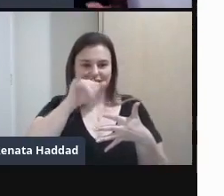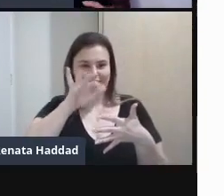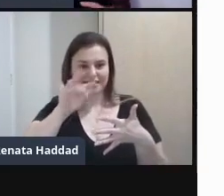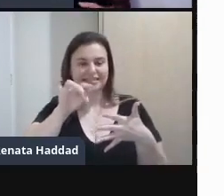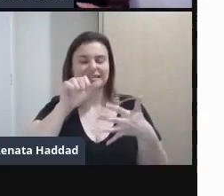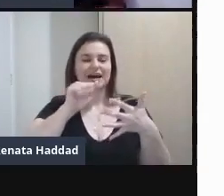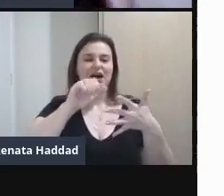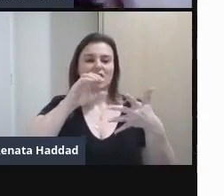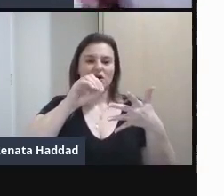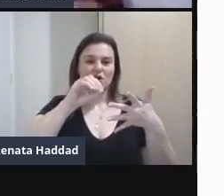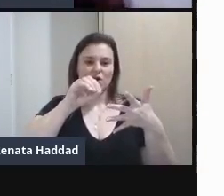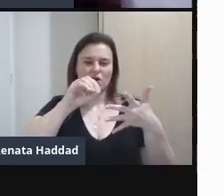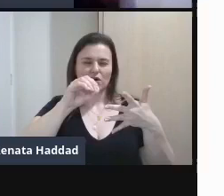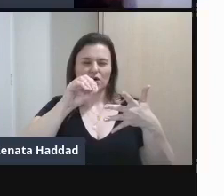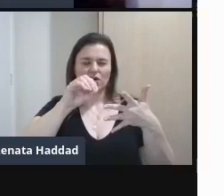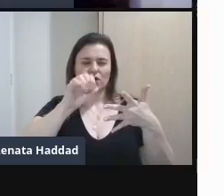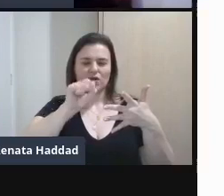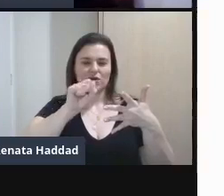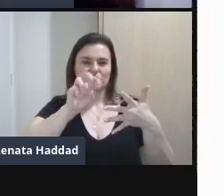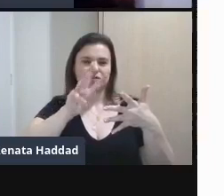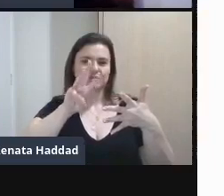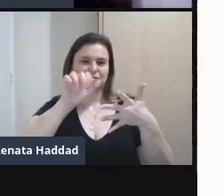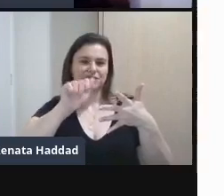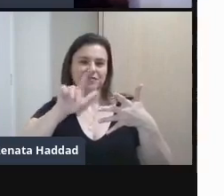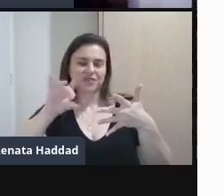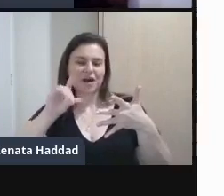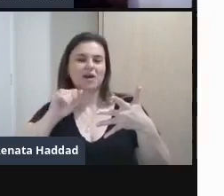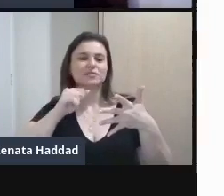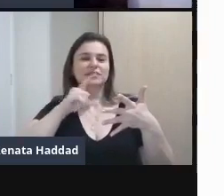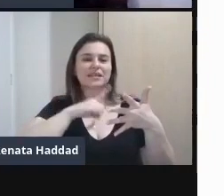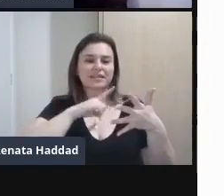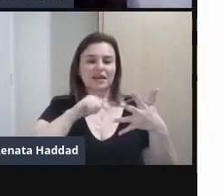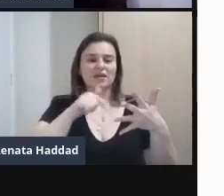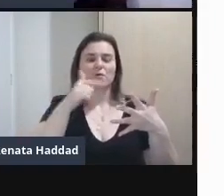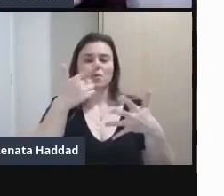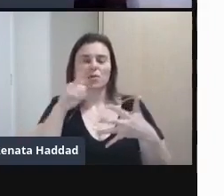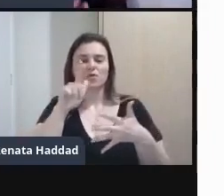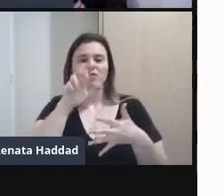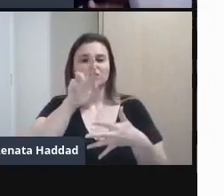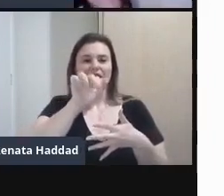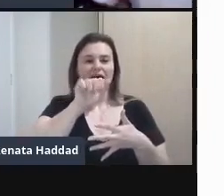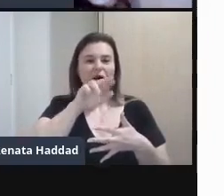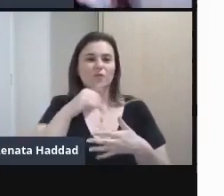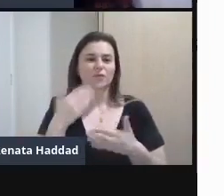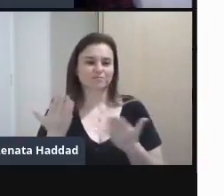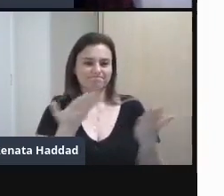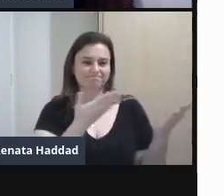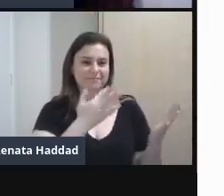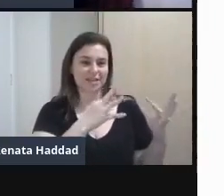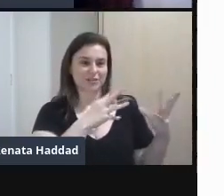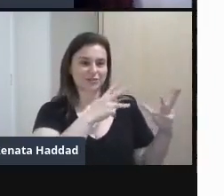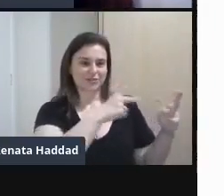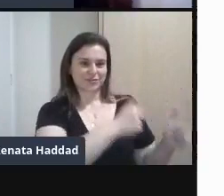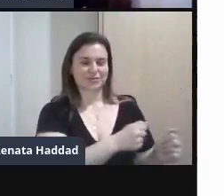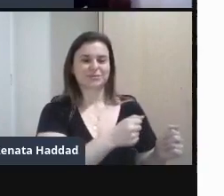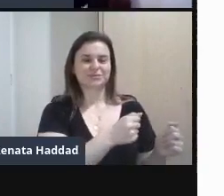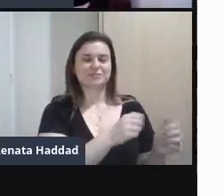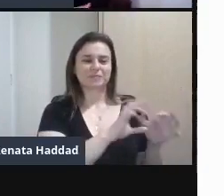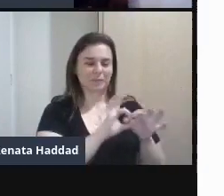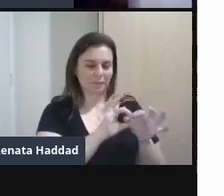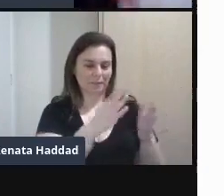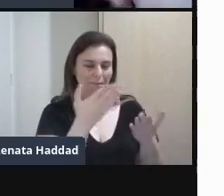Andrade Ali mais Do lado Da terceira do Amaral E tem o Raul Bob E tem os outros todos E aí embaixo A gente tem A